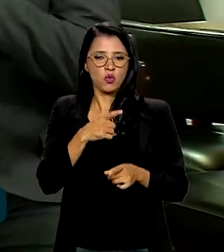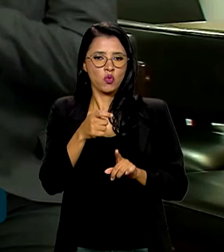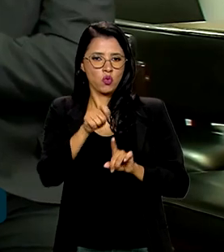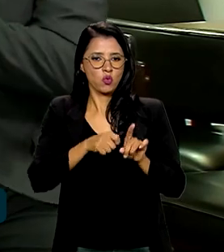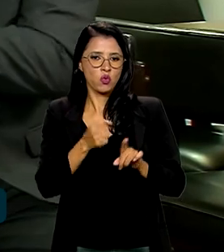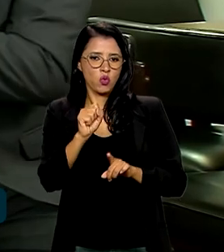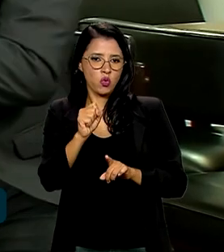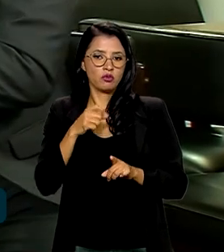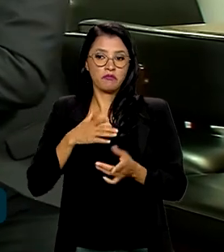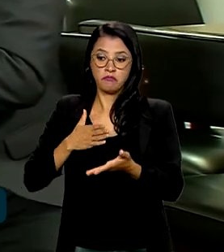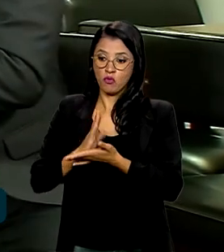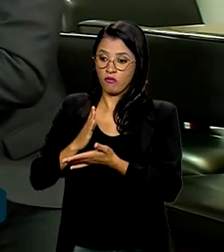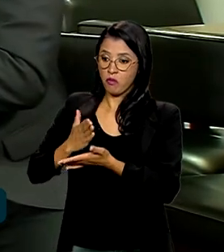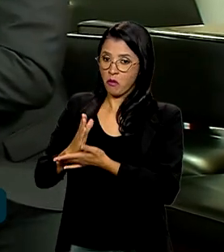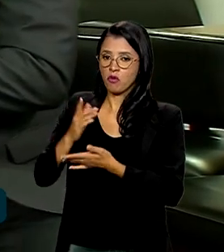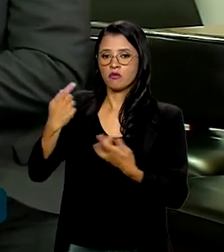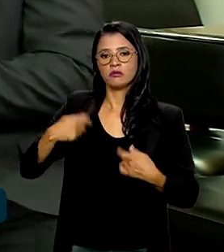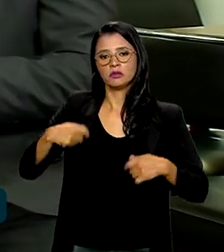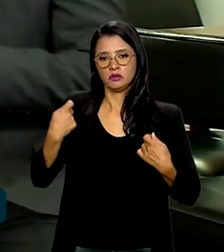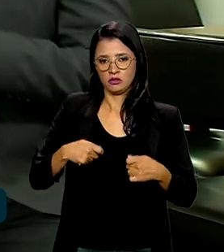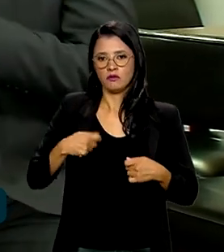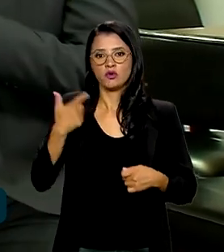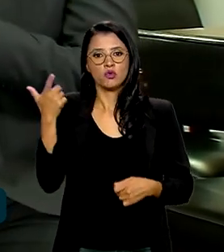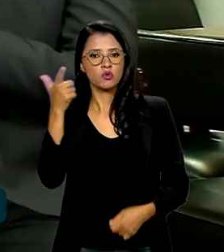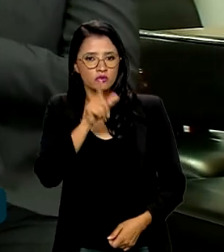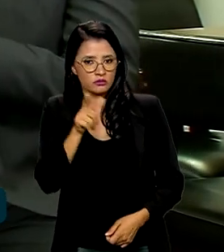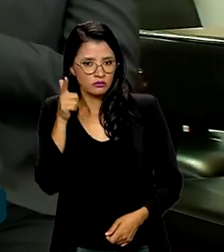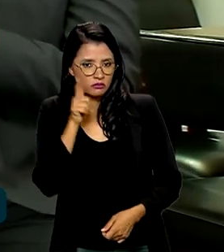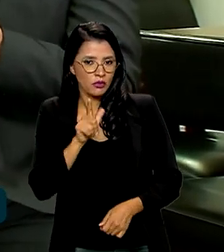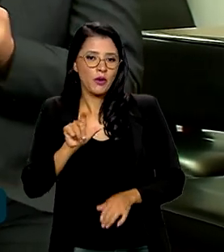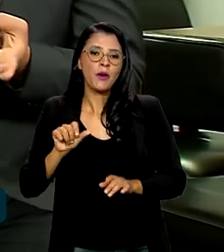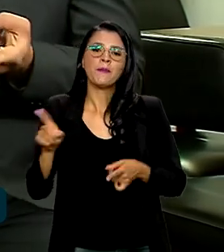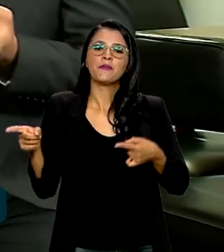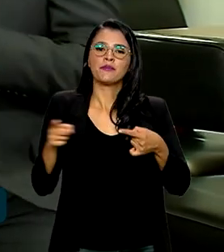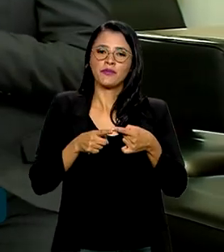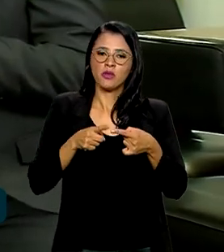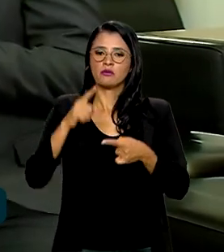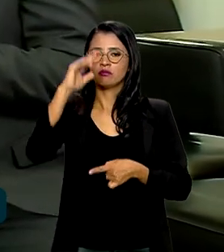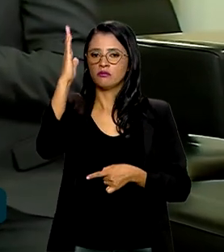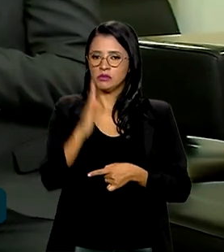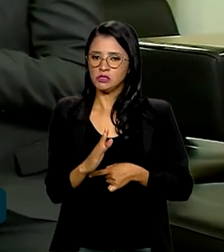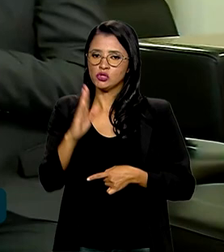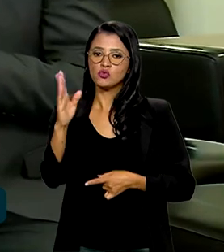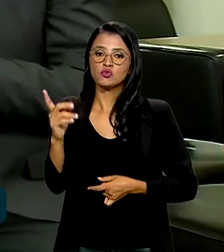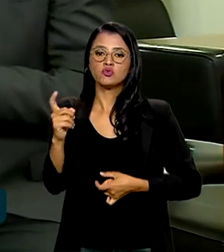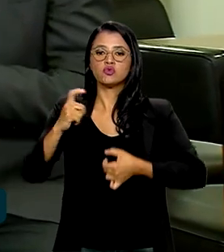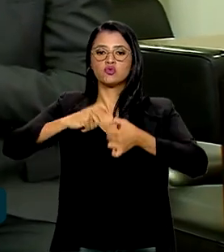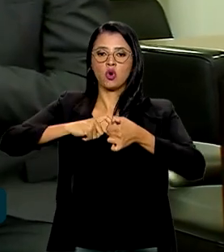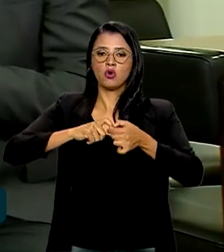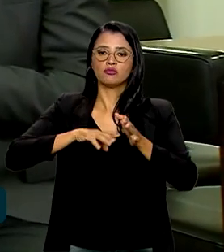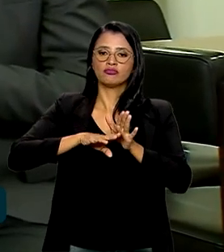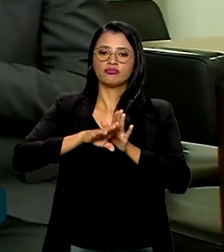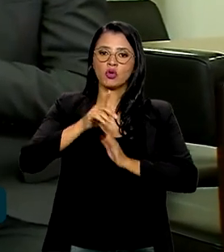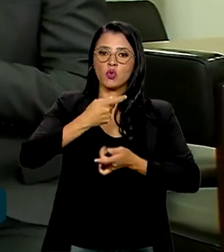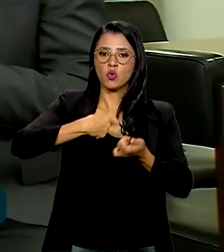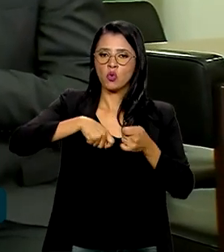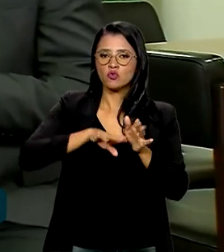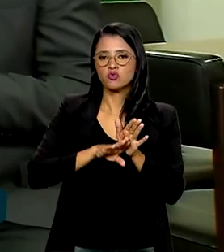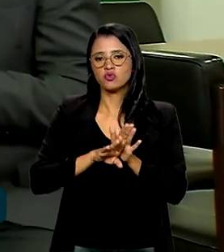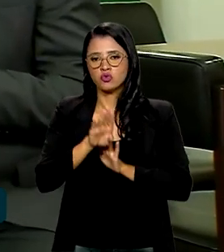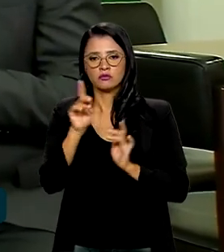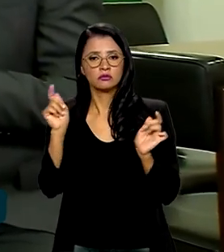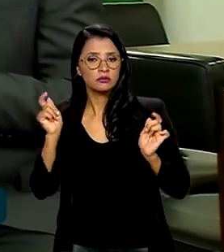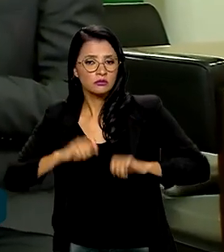aprovar tudo aquilo que era necessário aprovar. Primeiro, para que o Brasil retomasse o crescimento econômico e